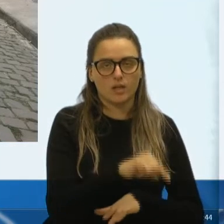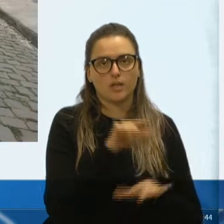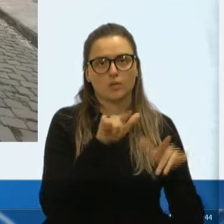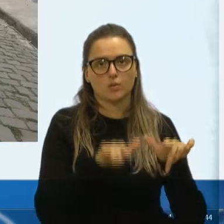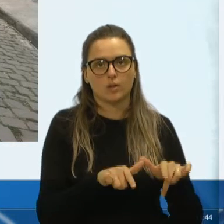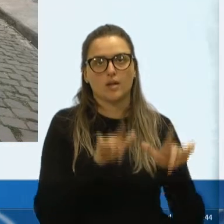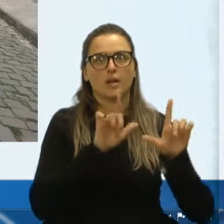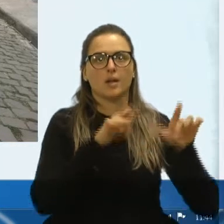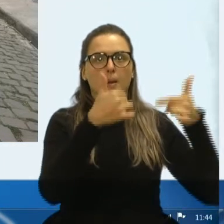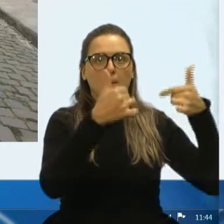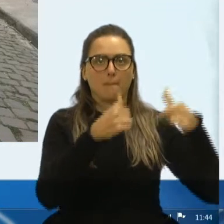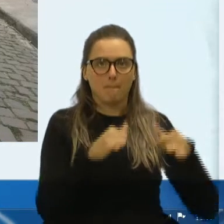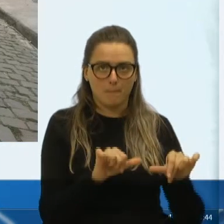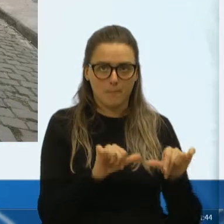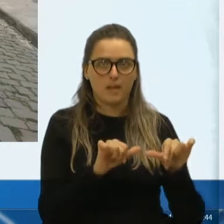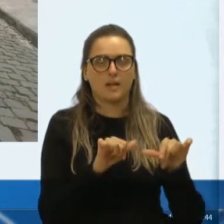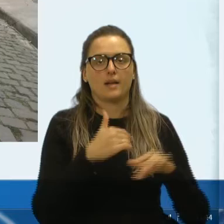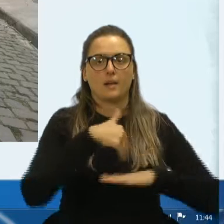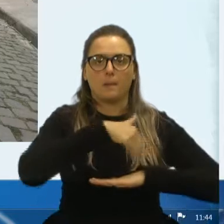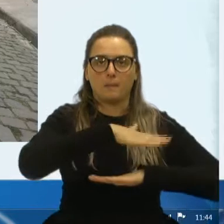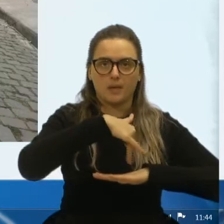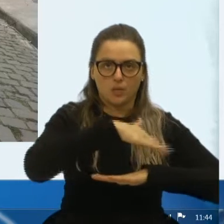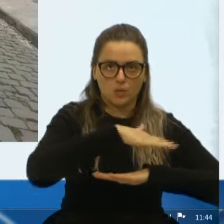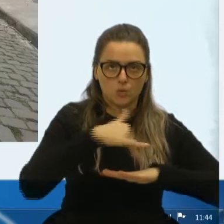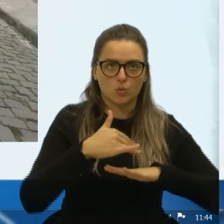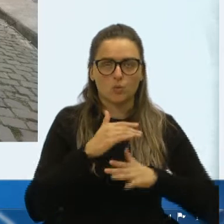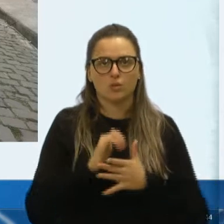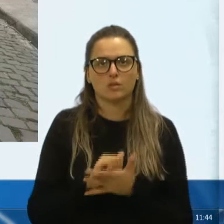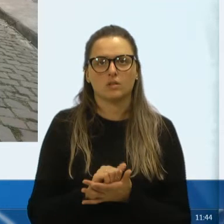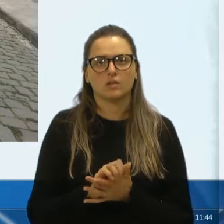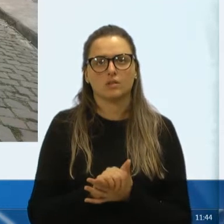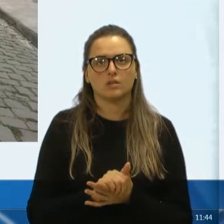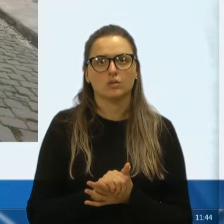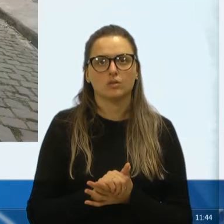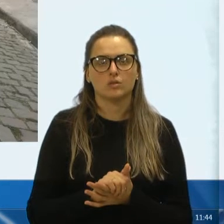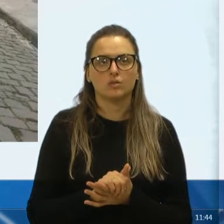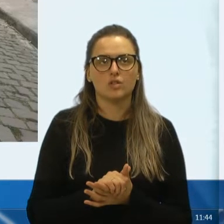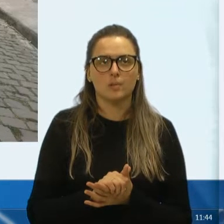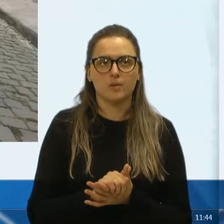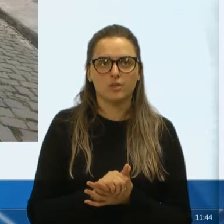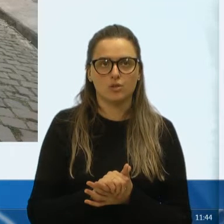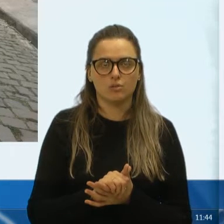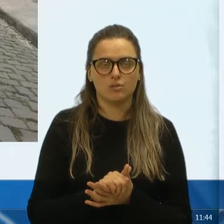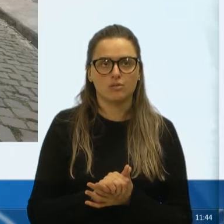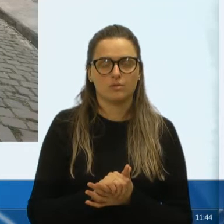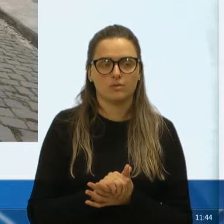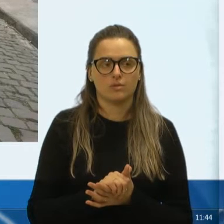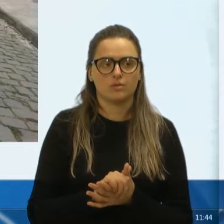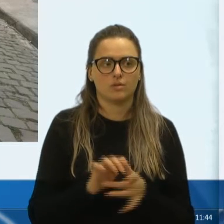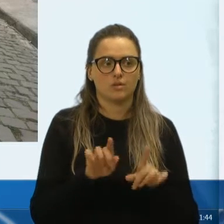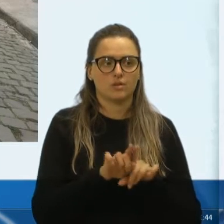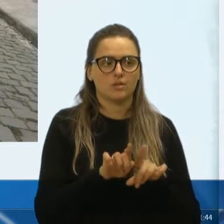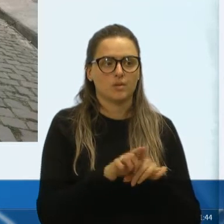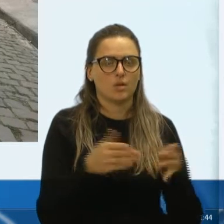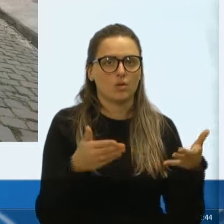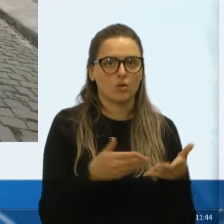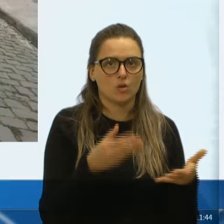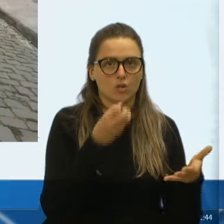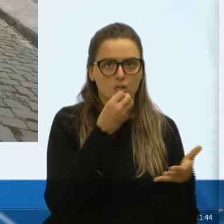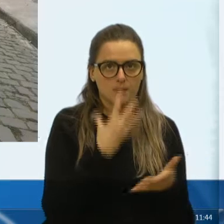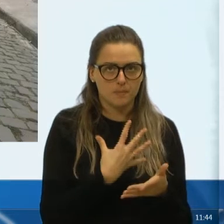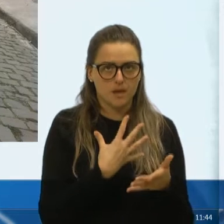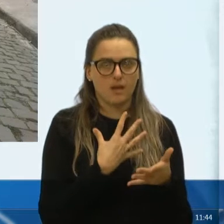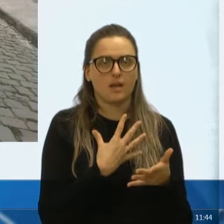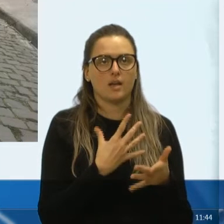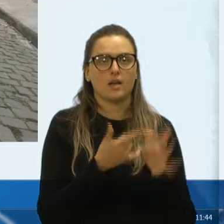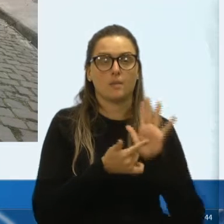botaram placa de identificação, fizeram a pintura, então, desse quebra-mola, e hoje está lá, muito bem, sinalizado,